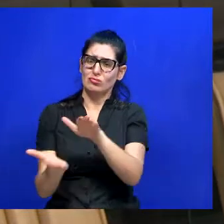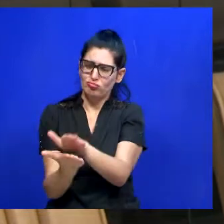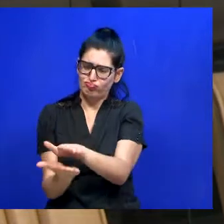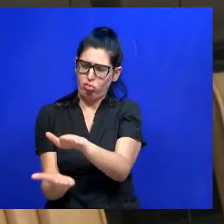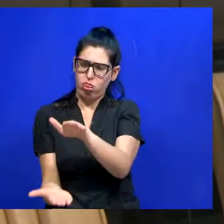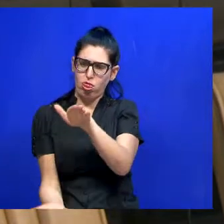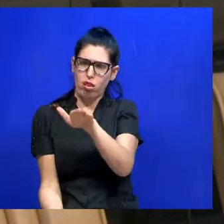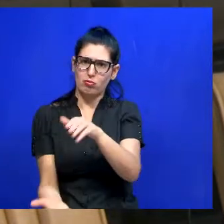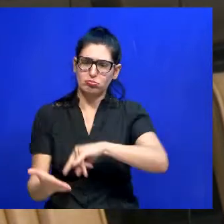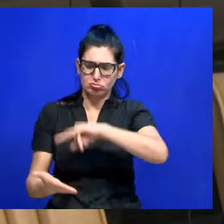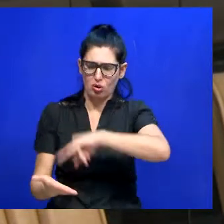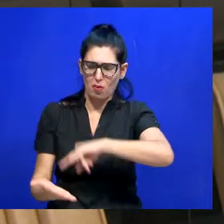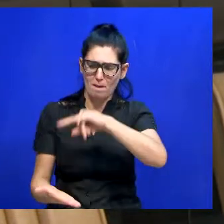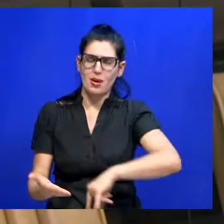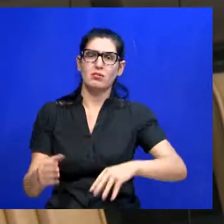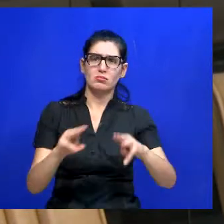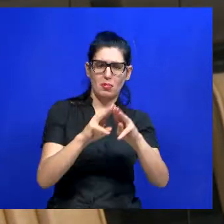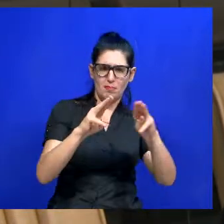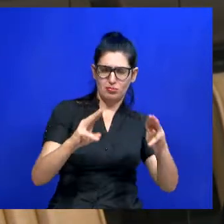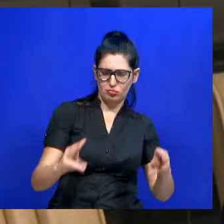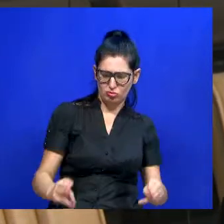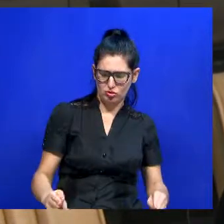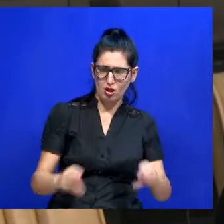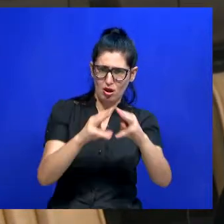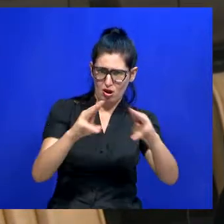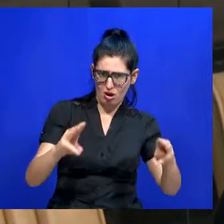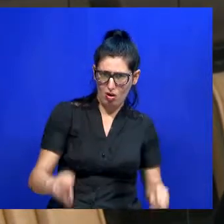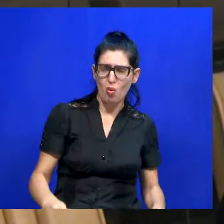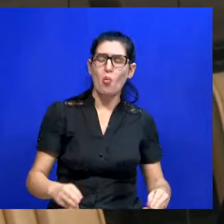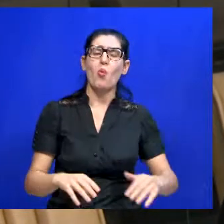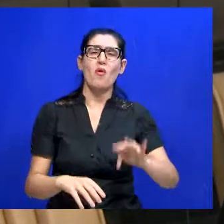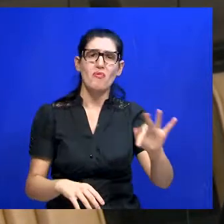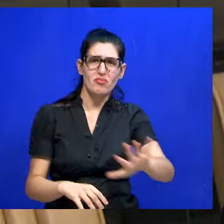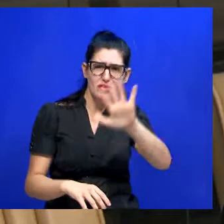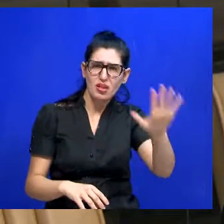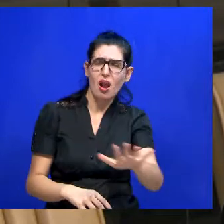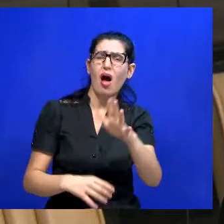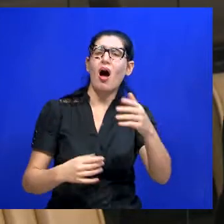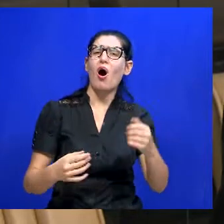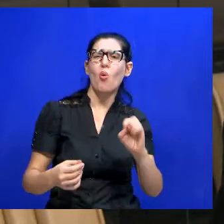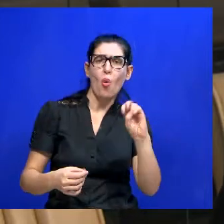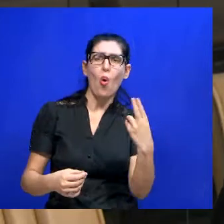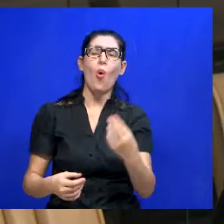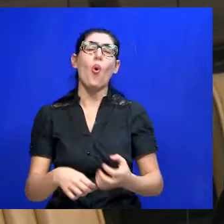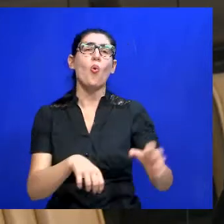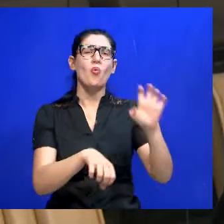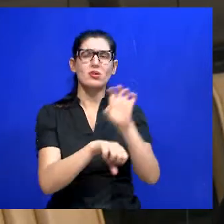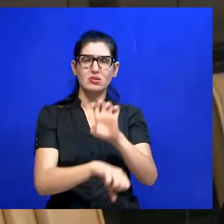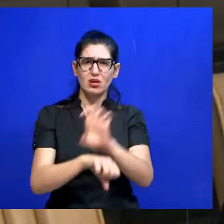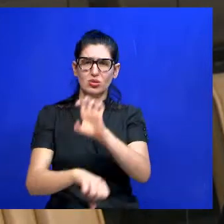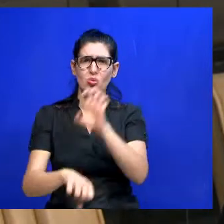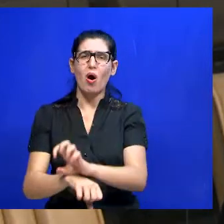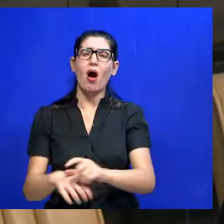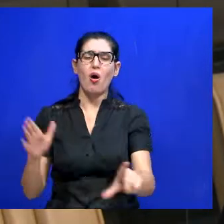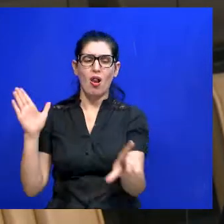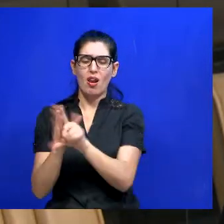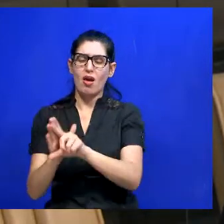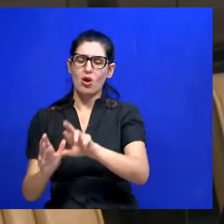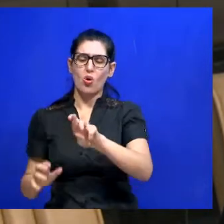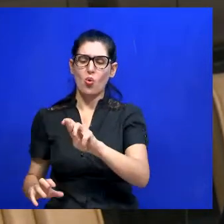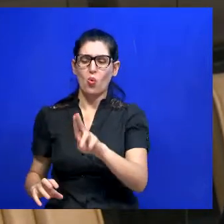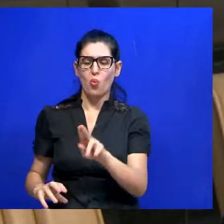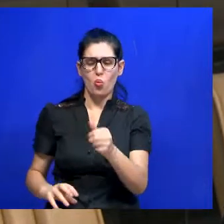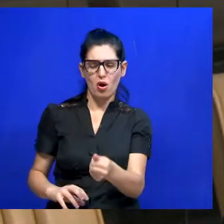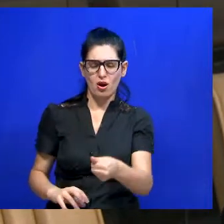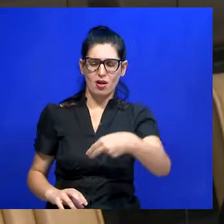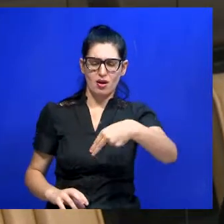apresentar algum tipo de recurso federal ou até mesmo estadual da Lei Rouanet. Então, para que ele pudesse arrecadar esse